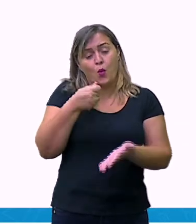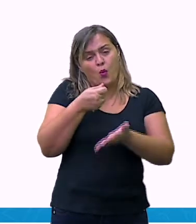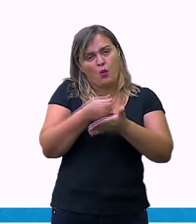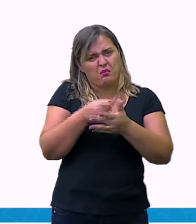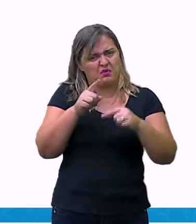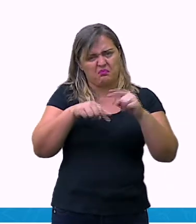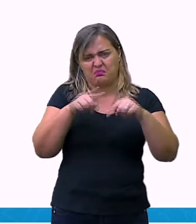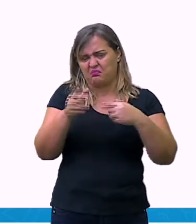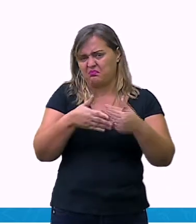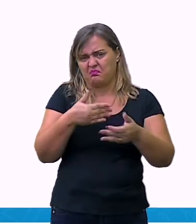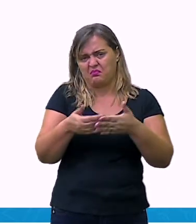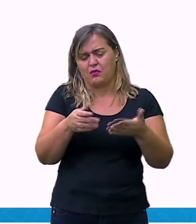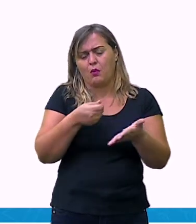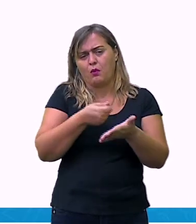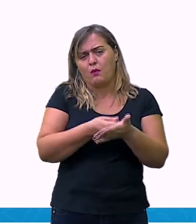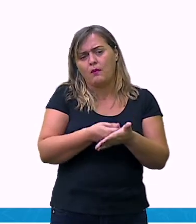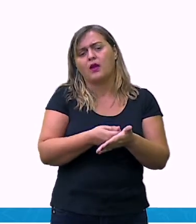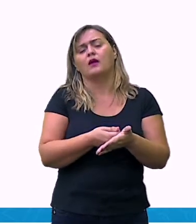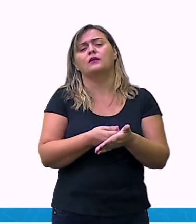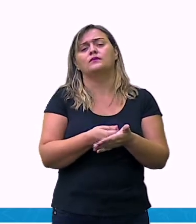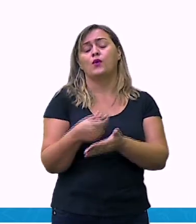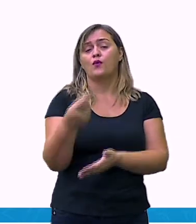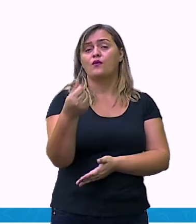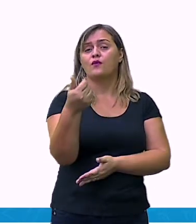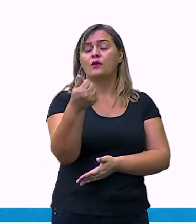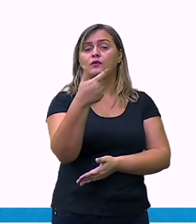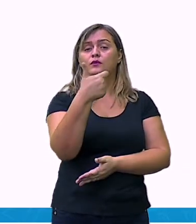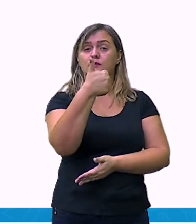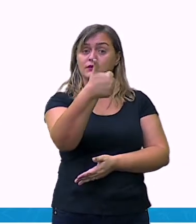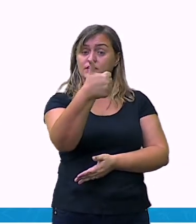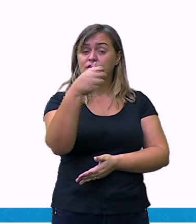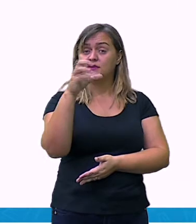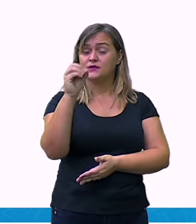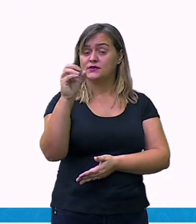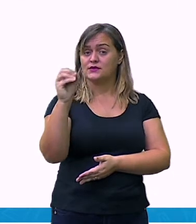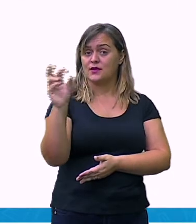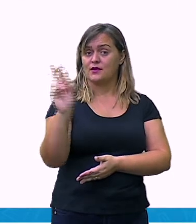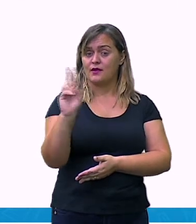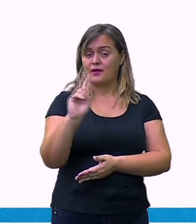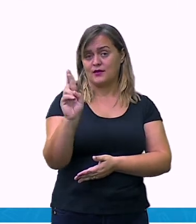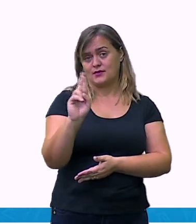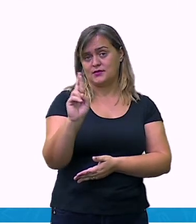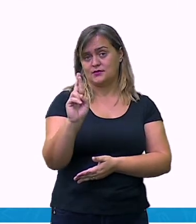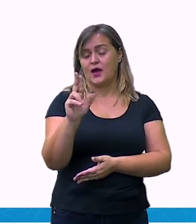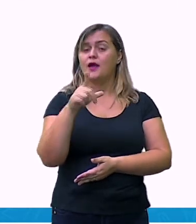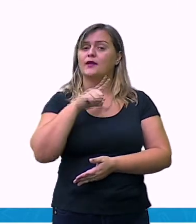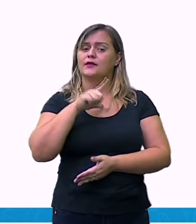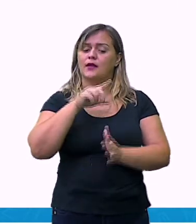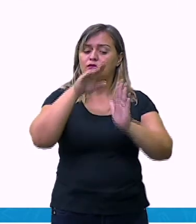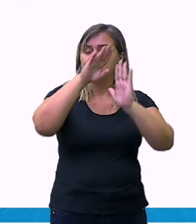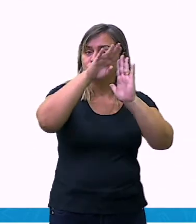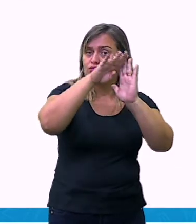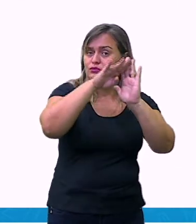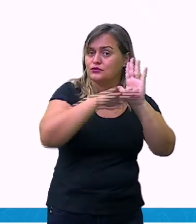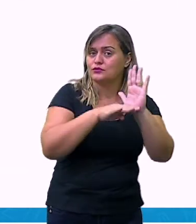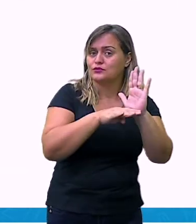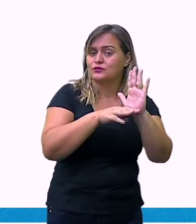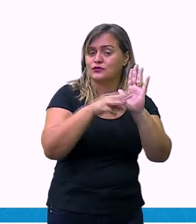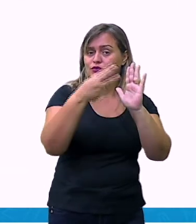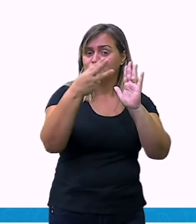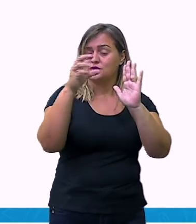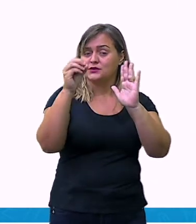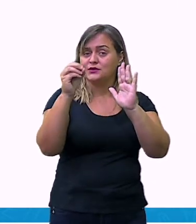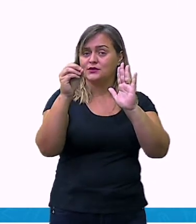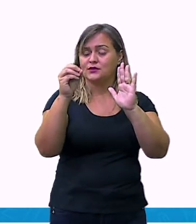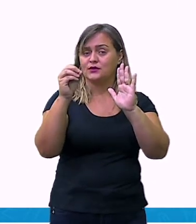custou, ou vai me custar 100 reais. Tendo esse desconto de 30, ou seja, tirando 30 reais,